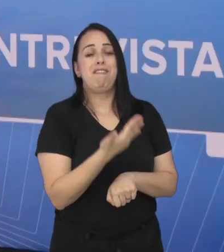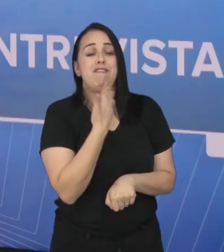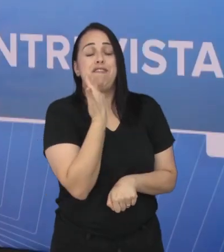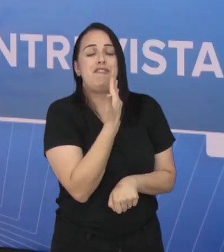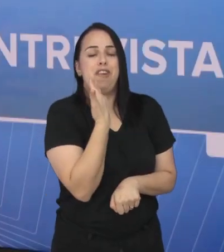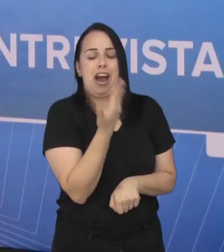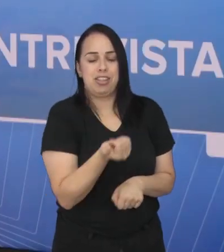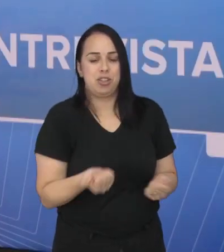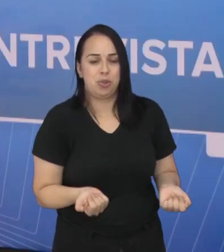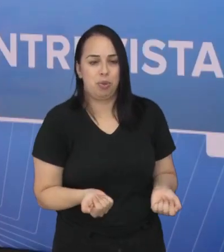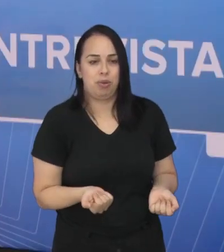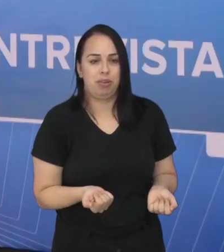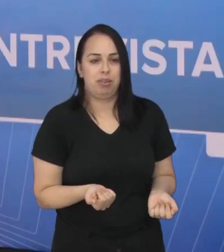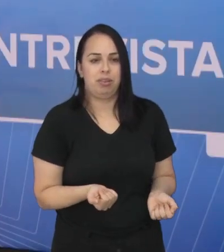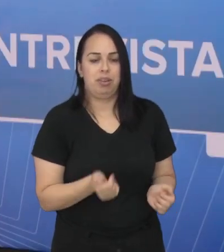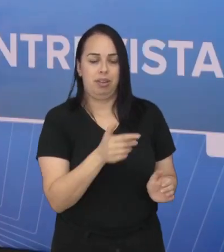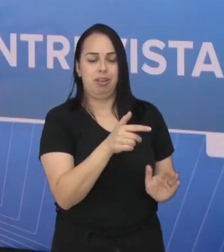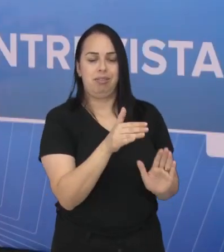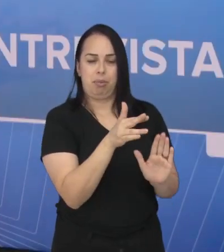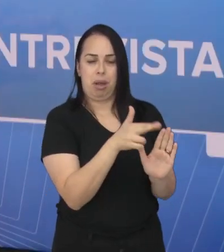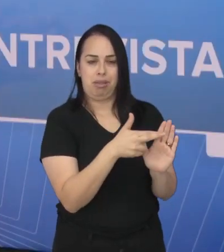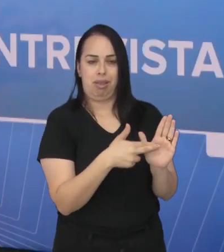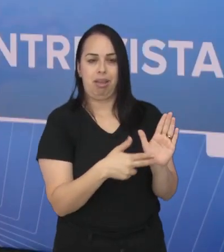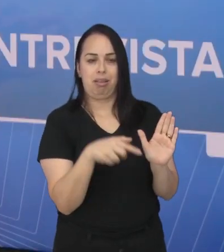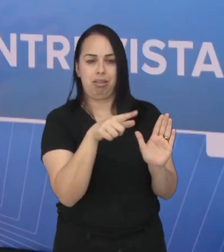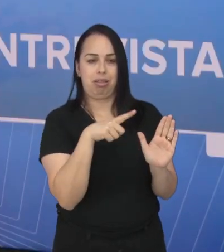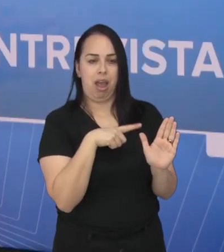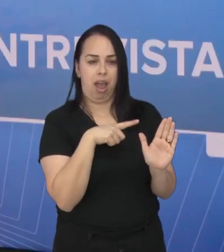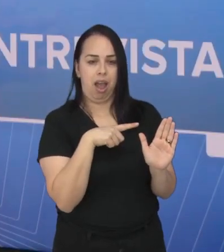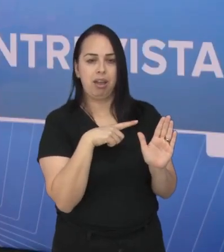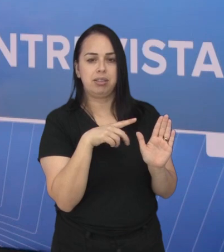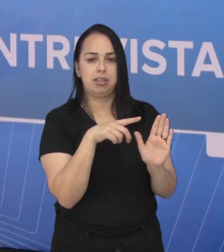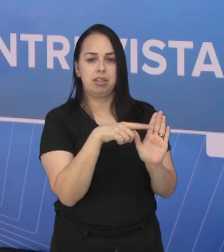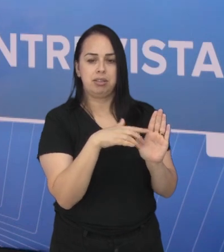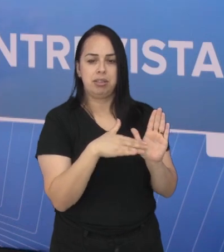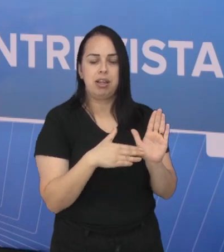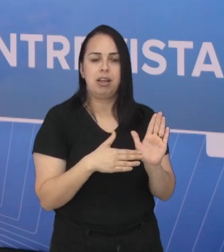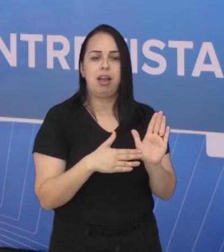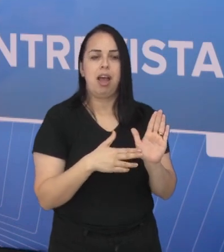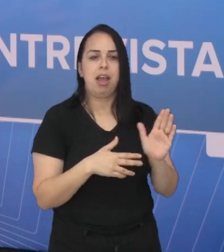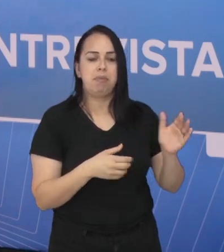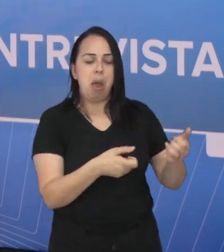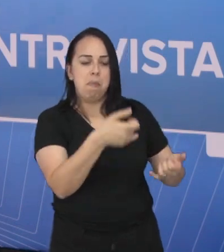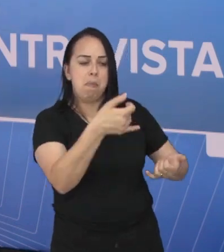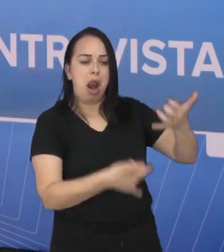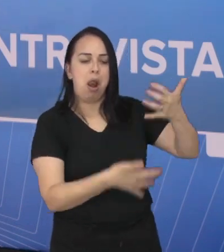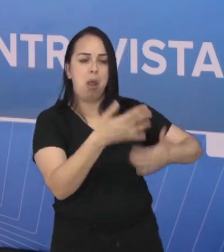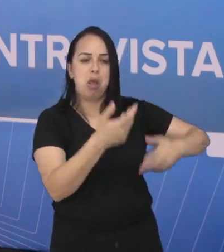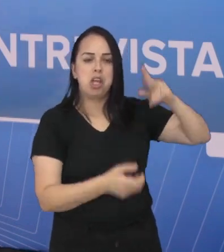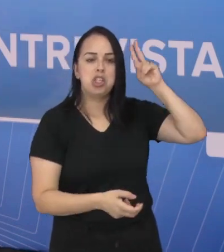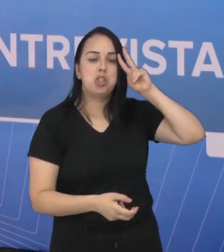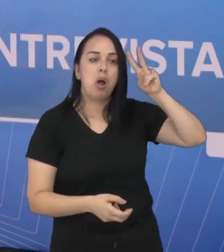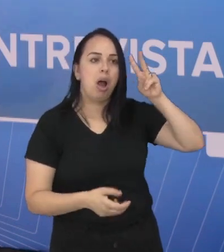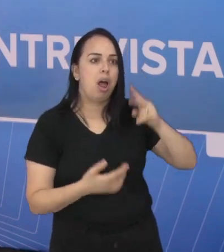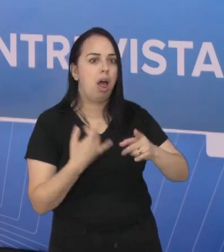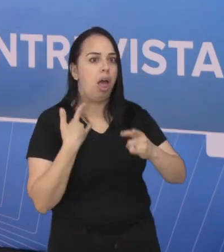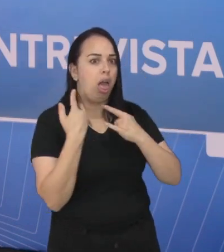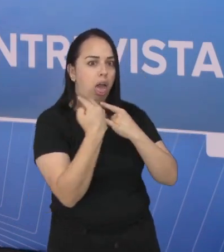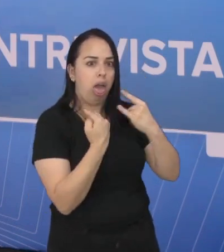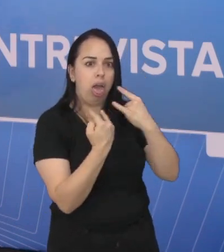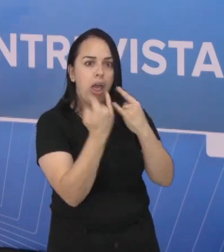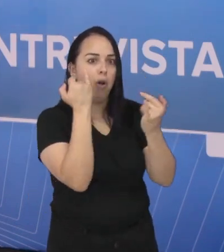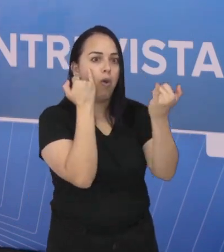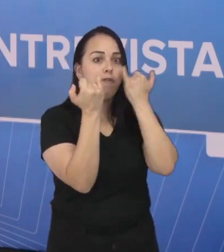são muito mais fáceis de praticar. Eles seguem uma lógica, uma lógica de poder envolver ali a potencial vítima,